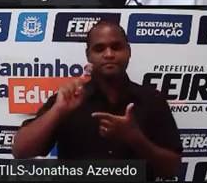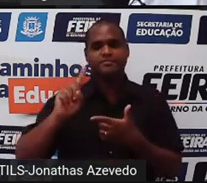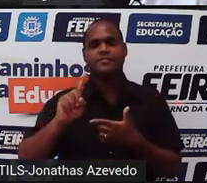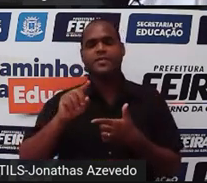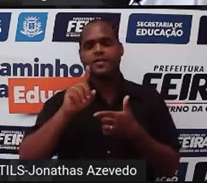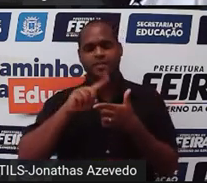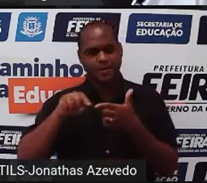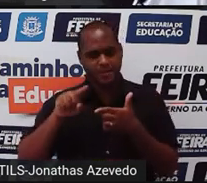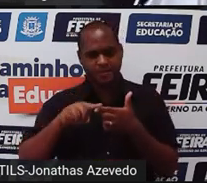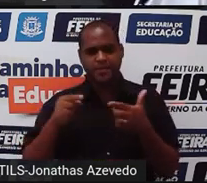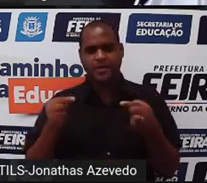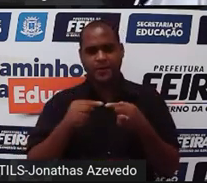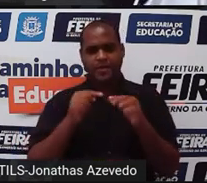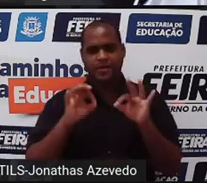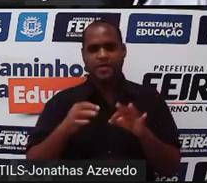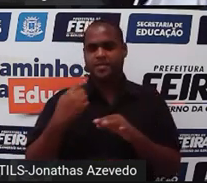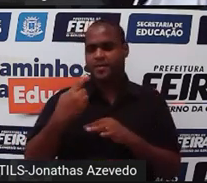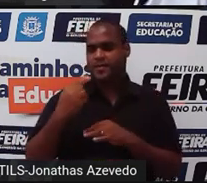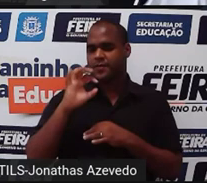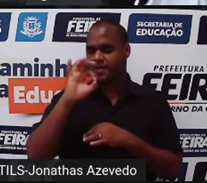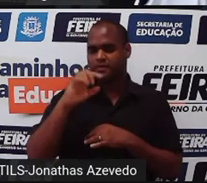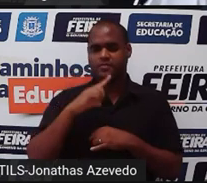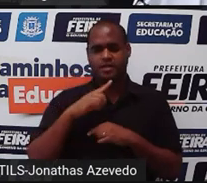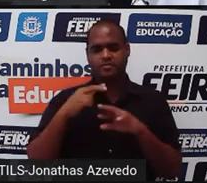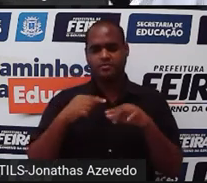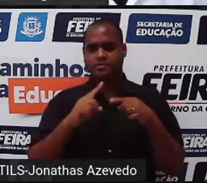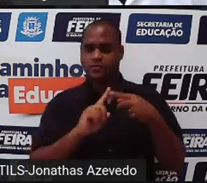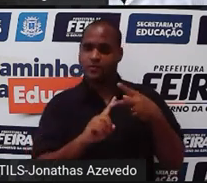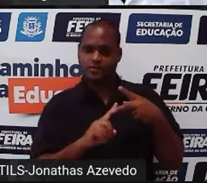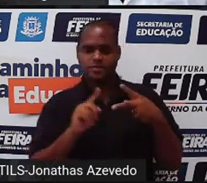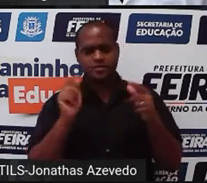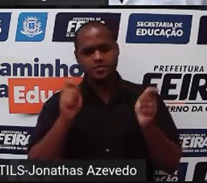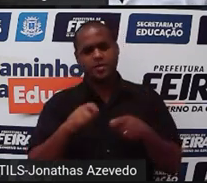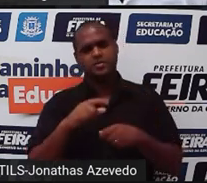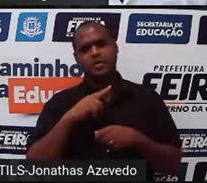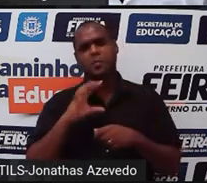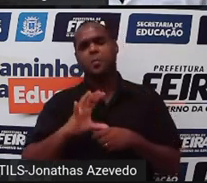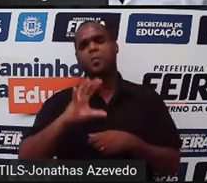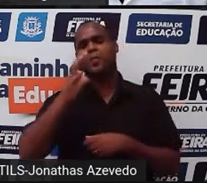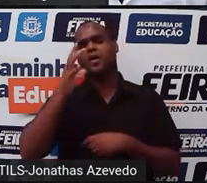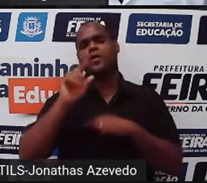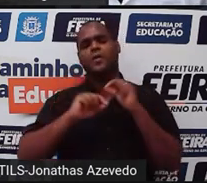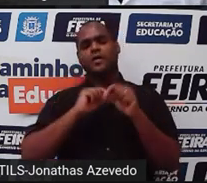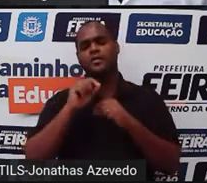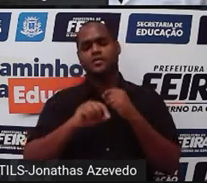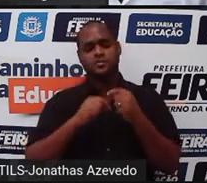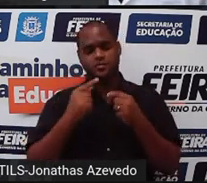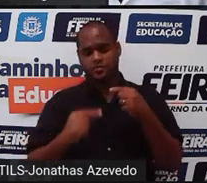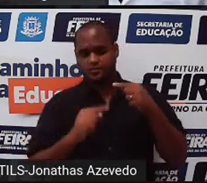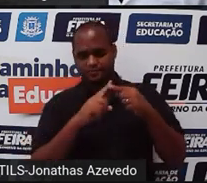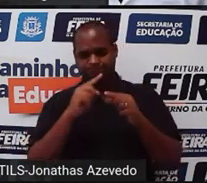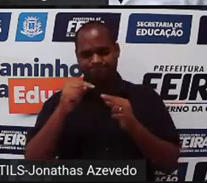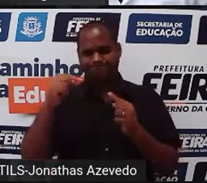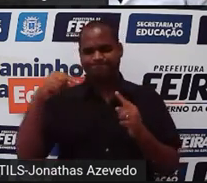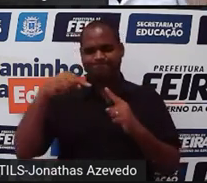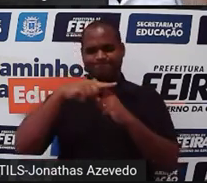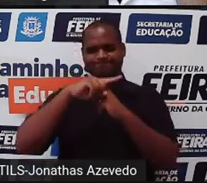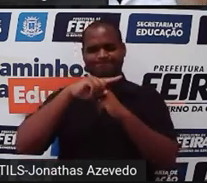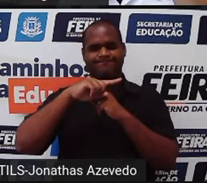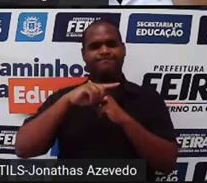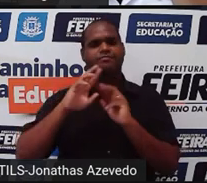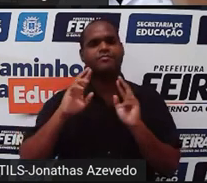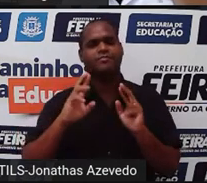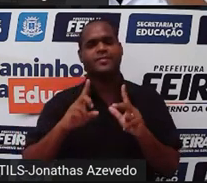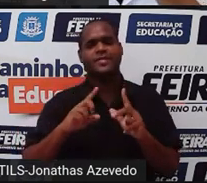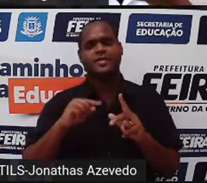equações do primeiro grau com duas incógnitas o que é que aconteceu as retas se cruzaram nesse cruzamento tem um